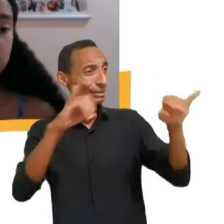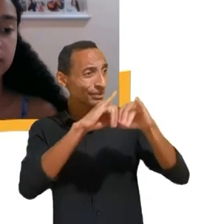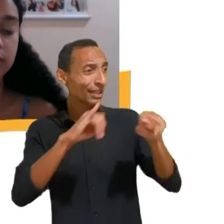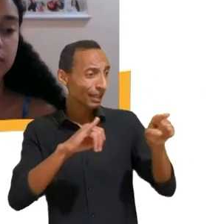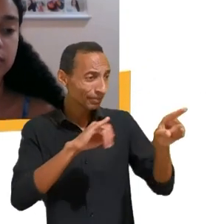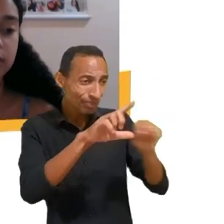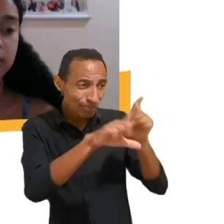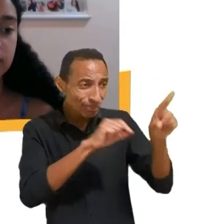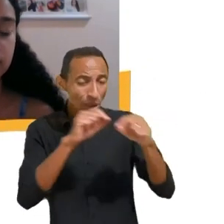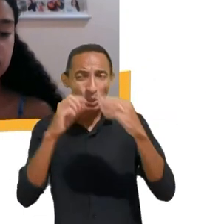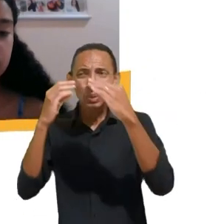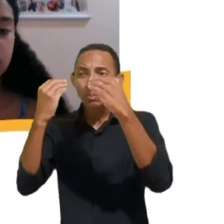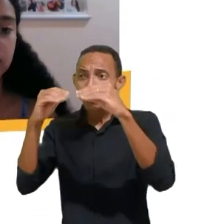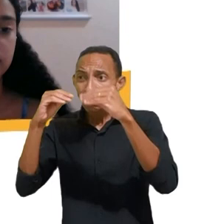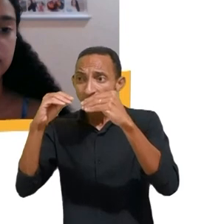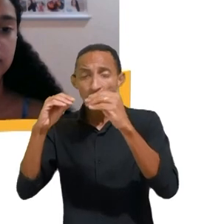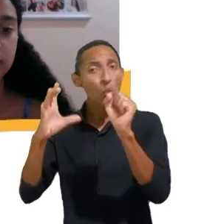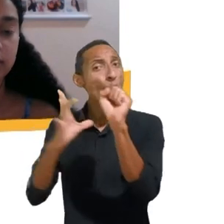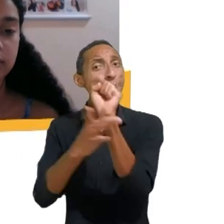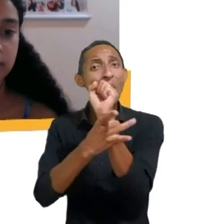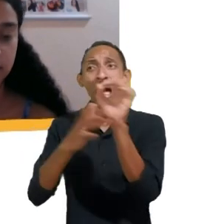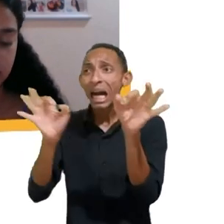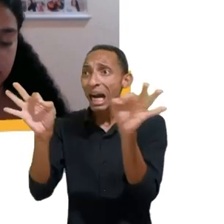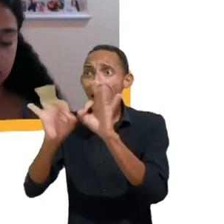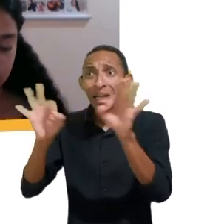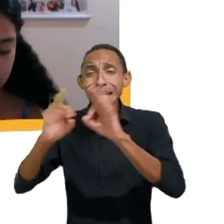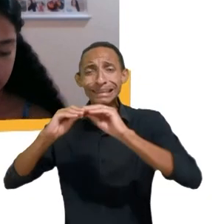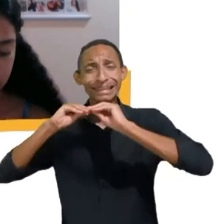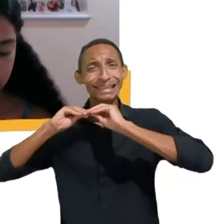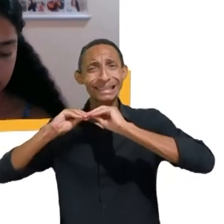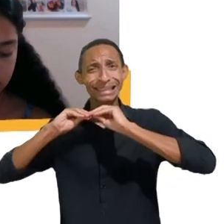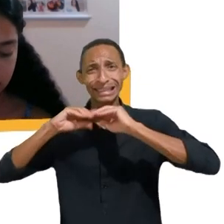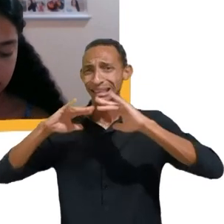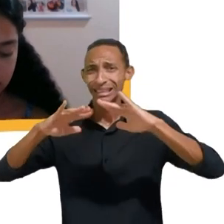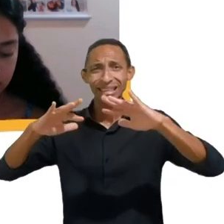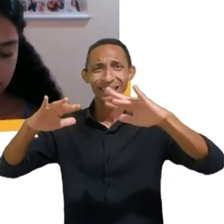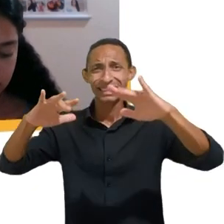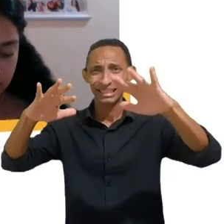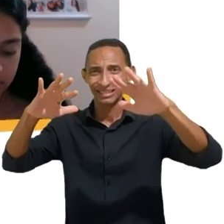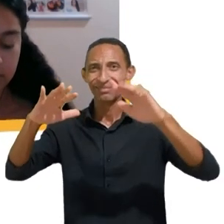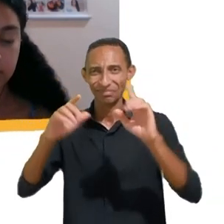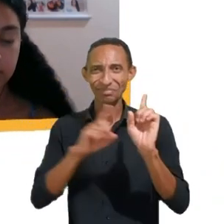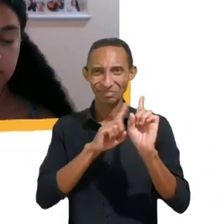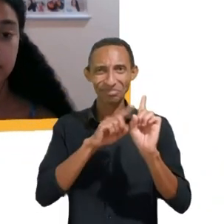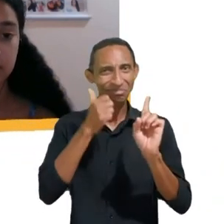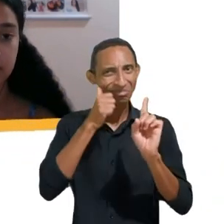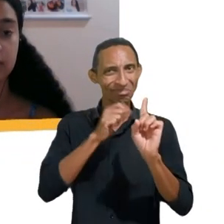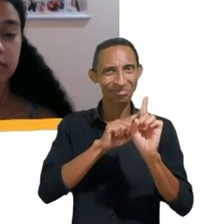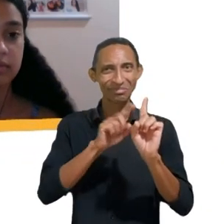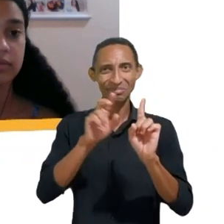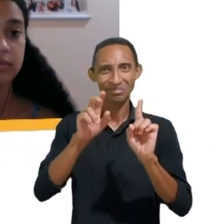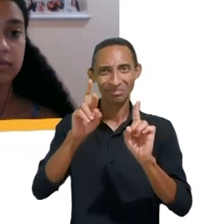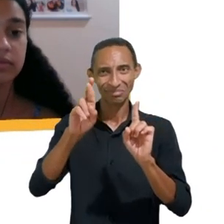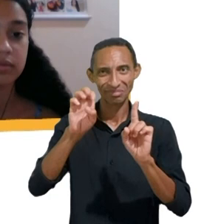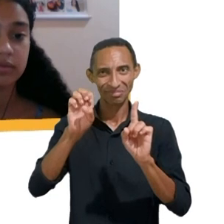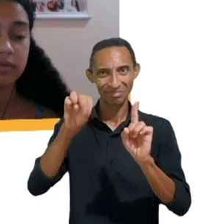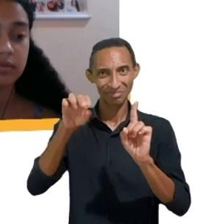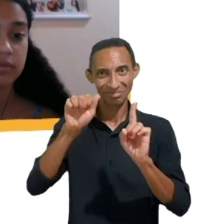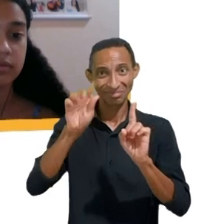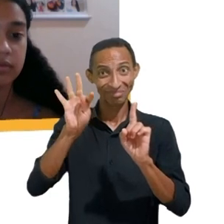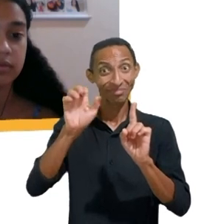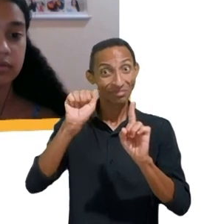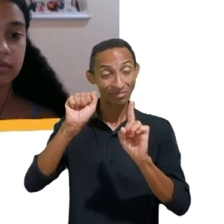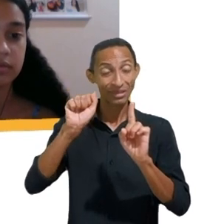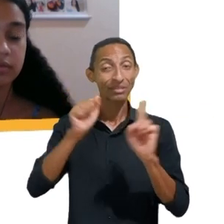todos esses instrumentos que Renata trouxe na primeira fala dela nossa aqui acho que mostra que a gente tem um desafio ainda maior do que mesmo que